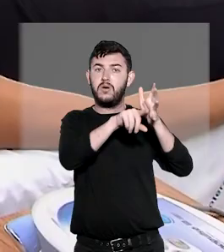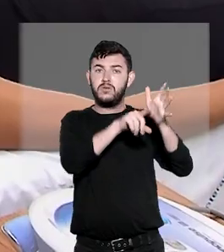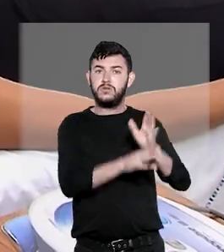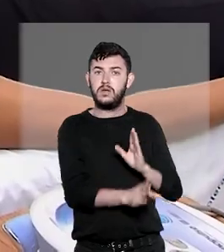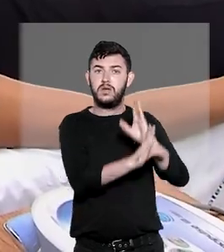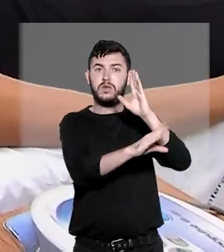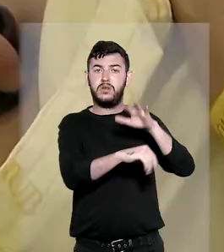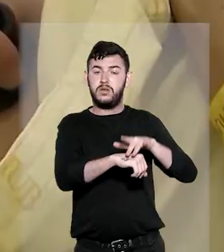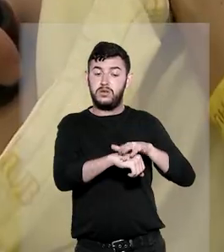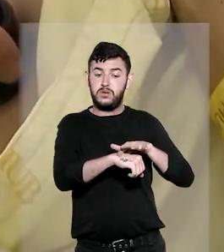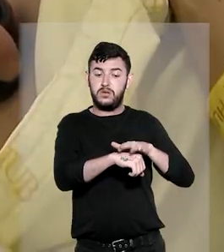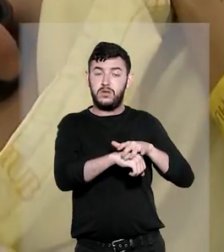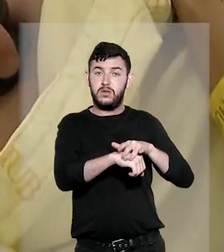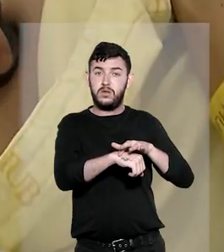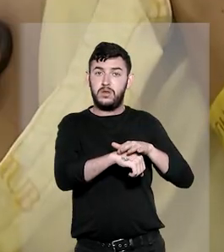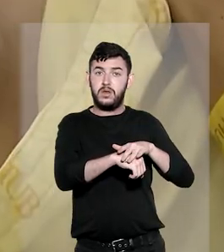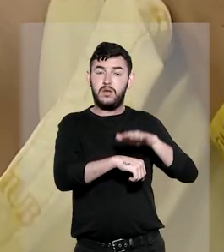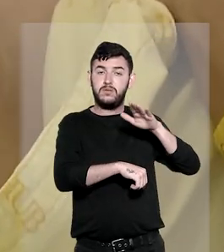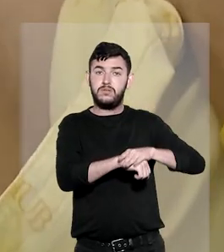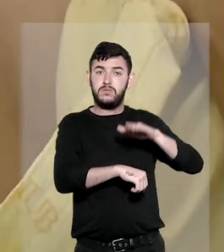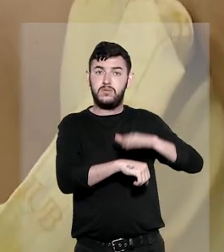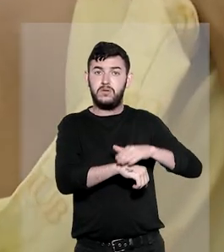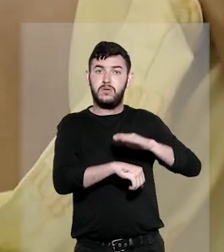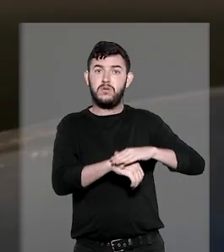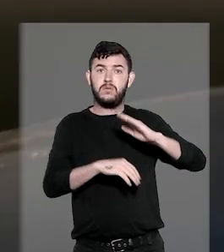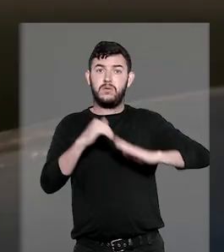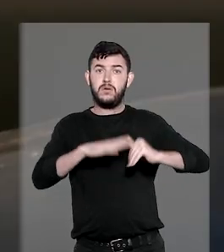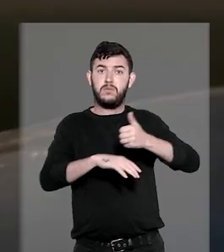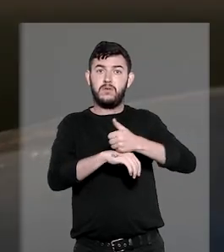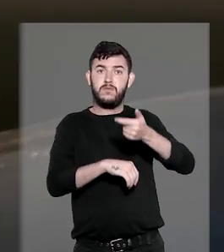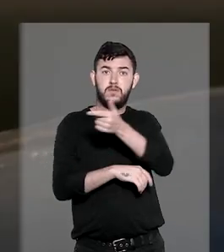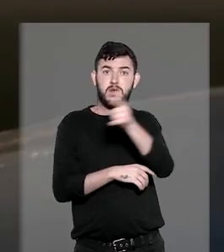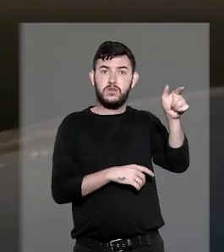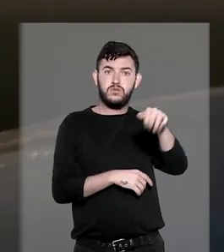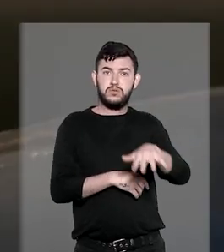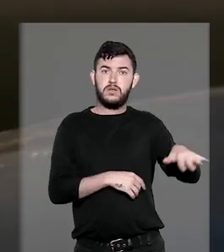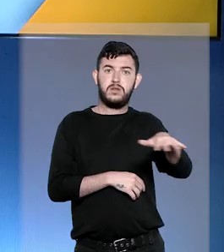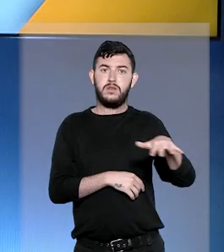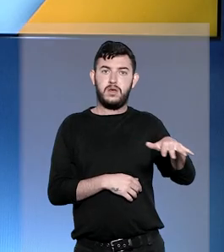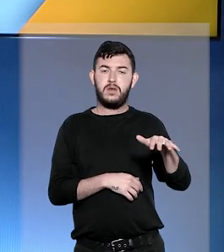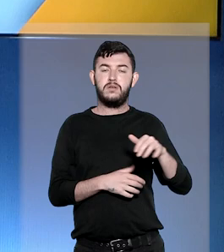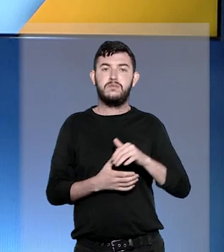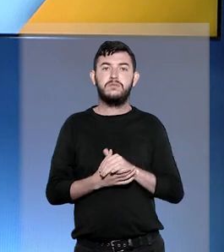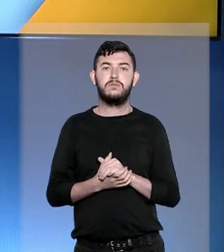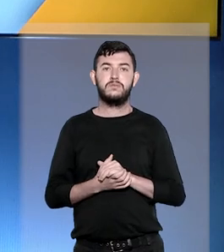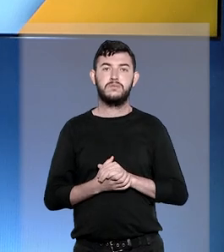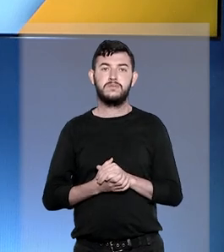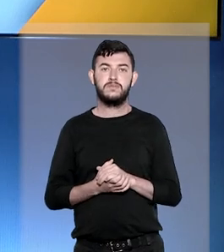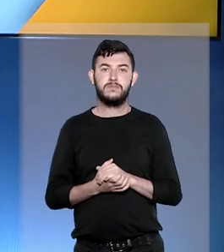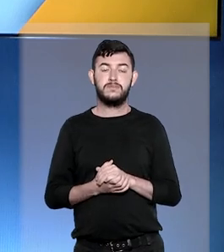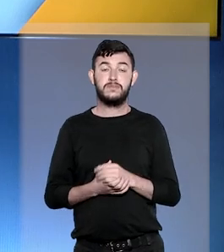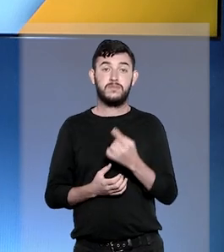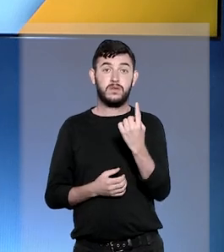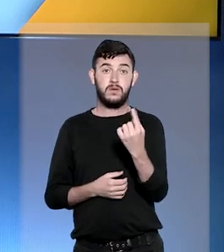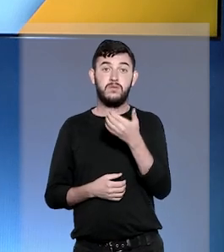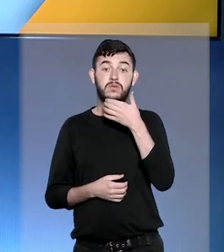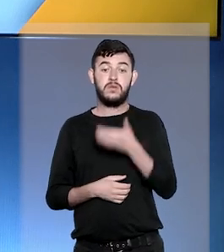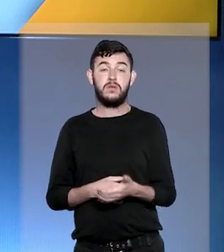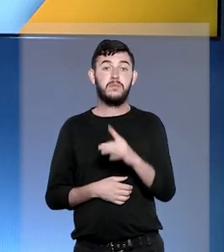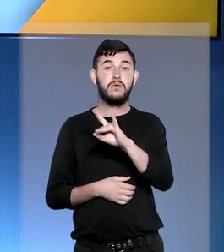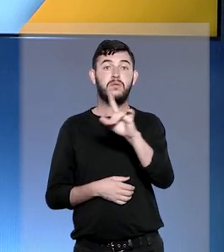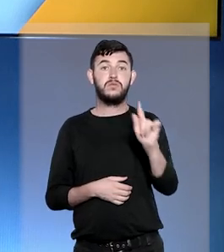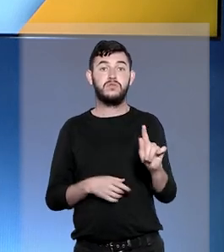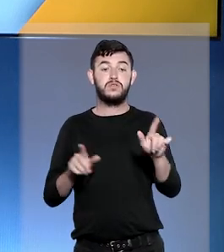diagnóstico de doenças por profissionais de outras áreas que não a médica. Primeiro de dezembro foi o Dia